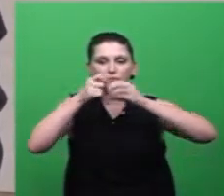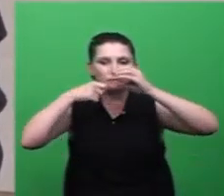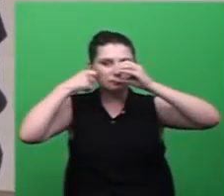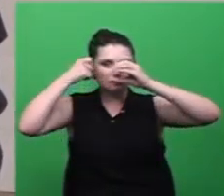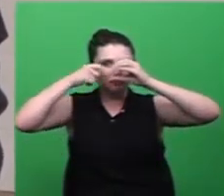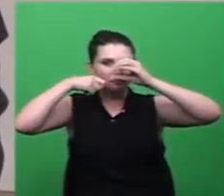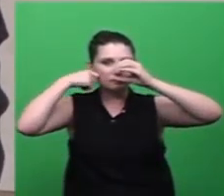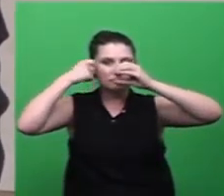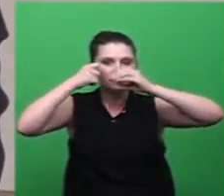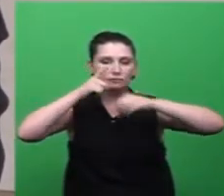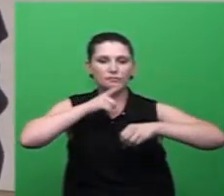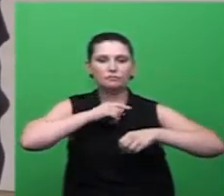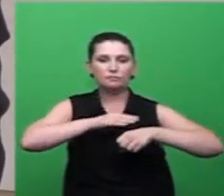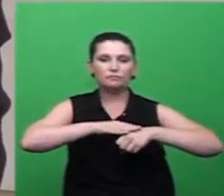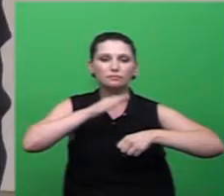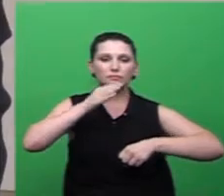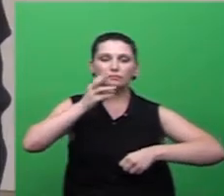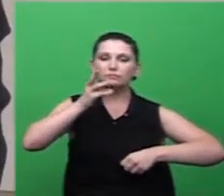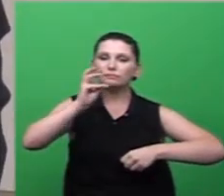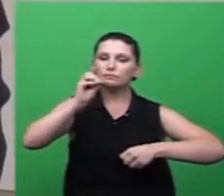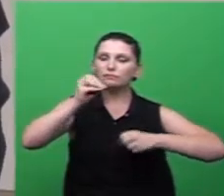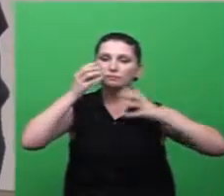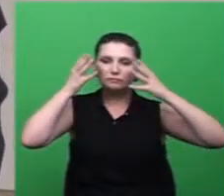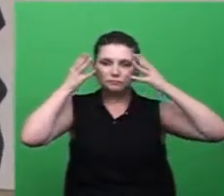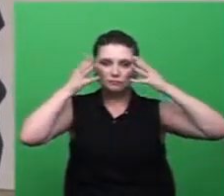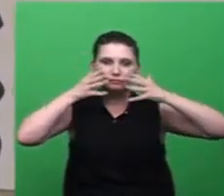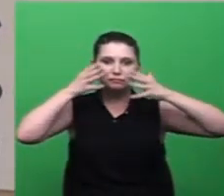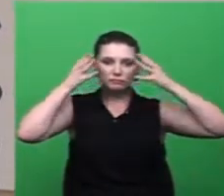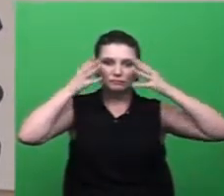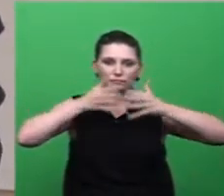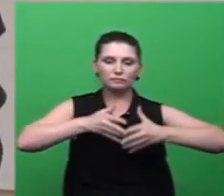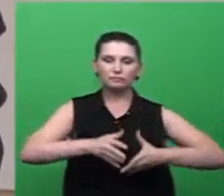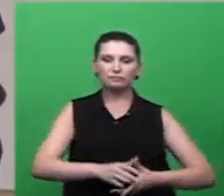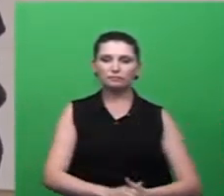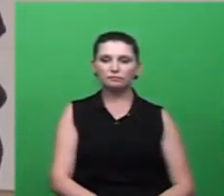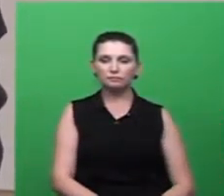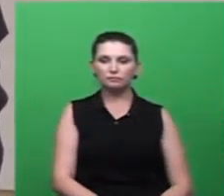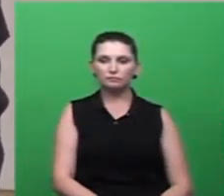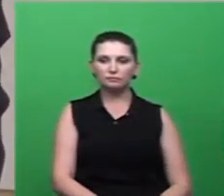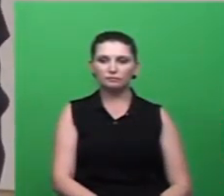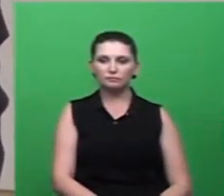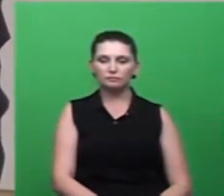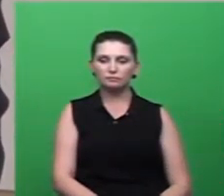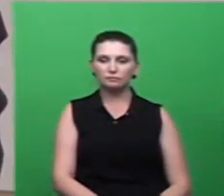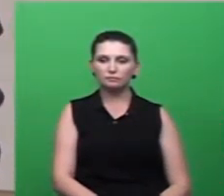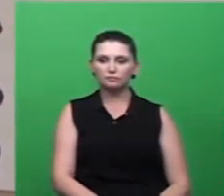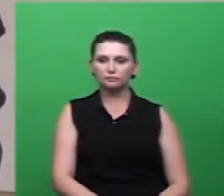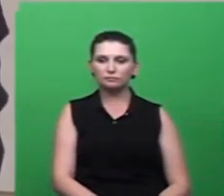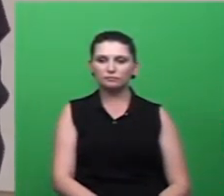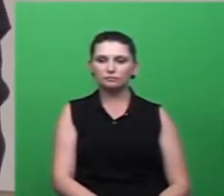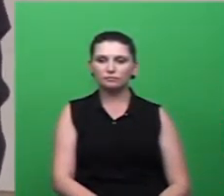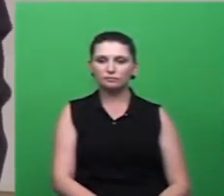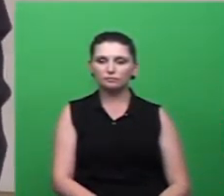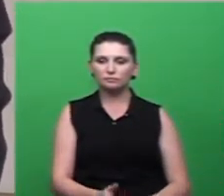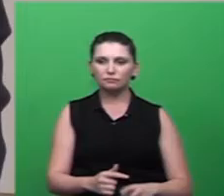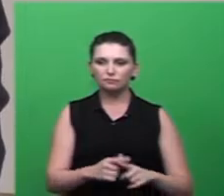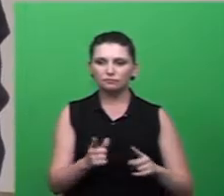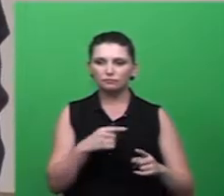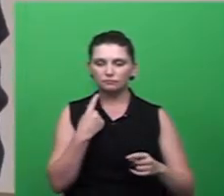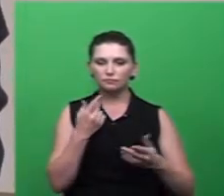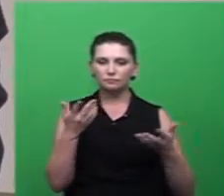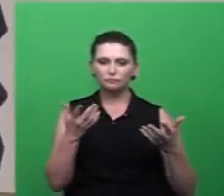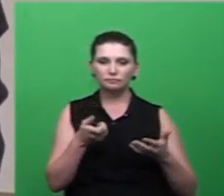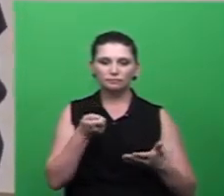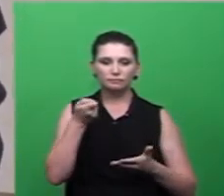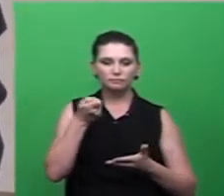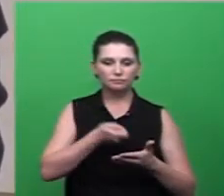de entulho mas também eu Paulo Ferrares Salésio Lima já cobramos muito nessa